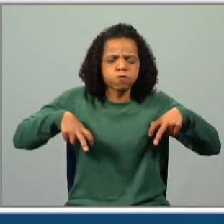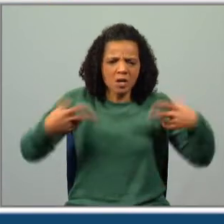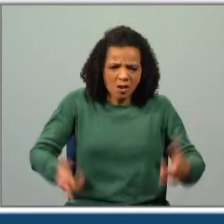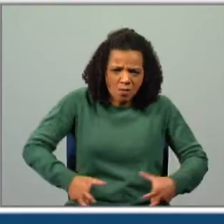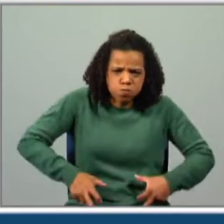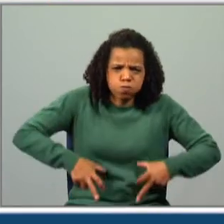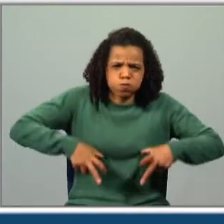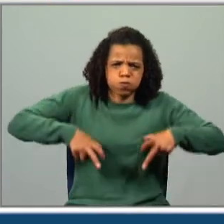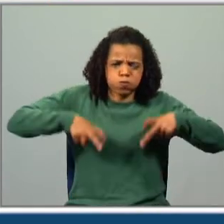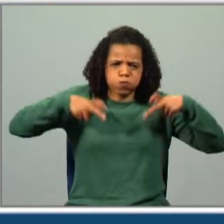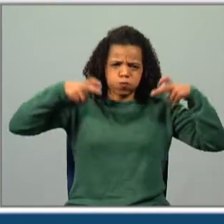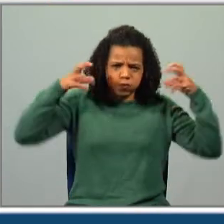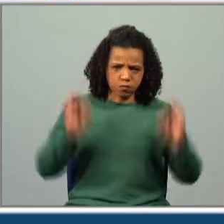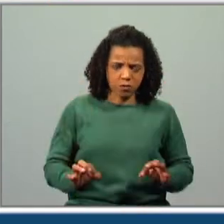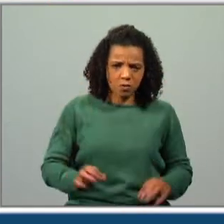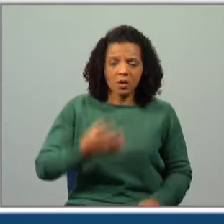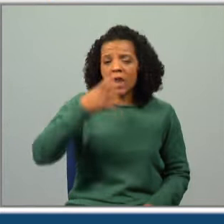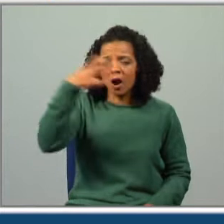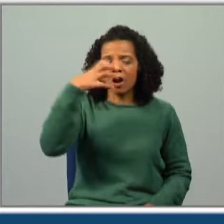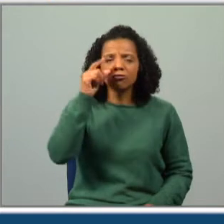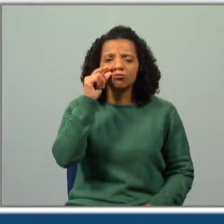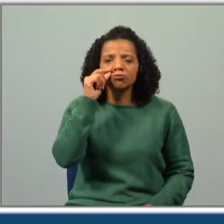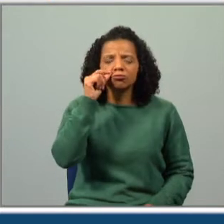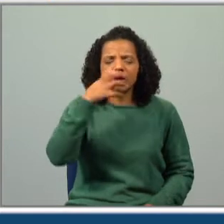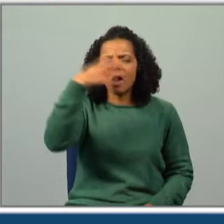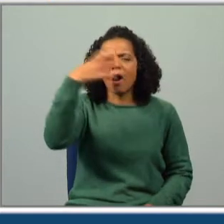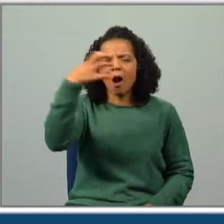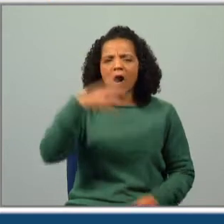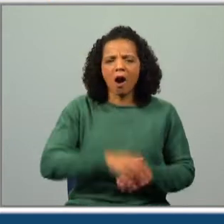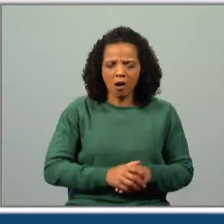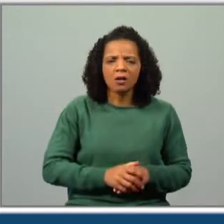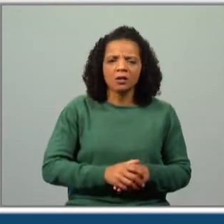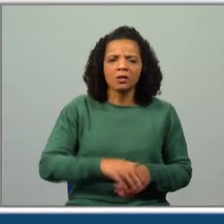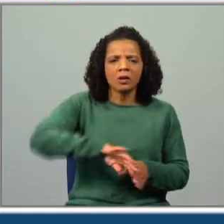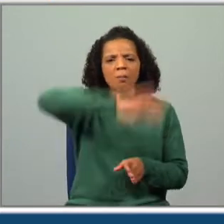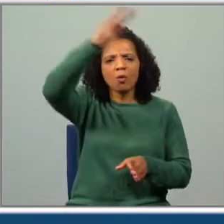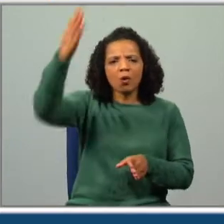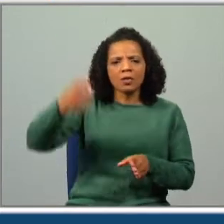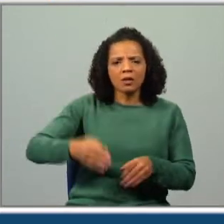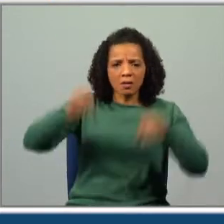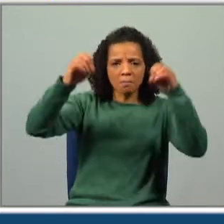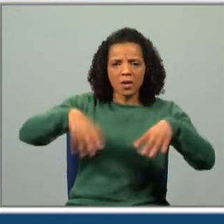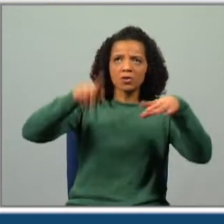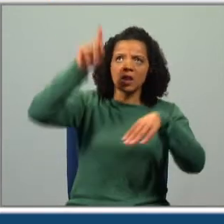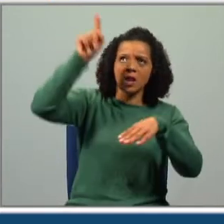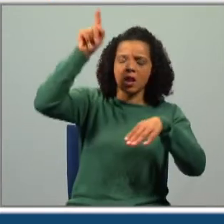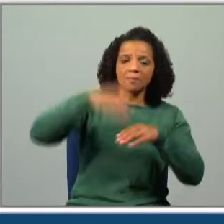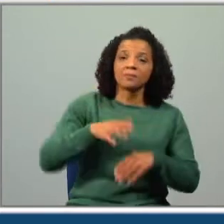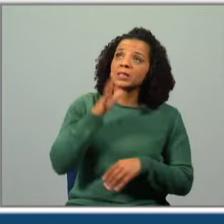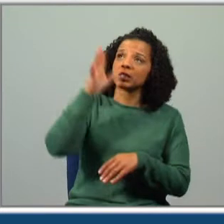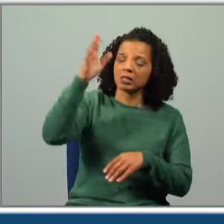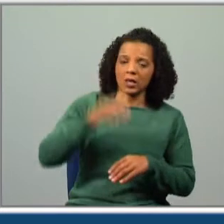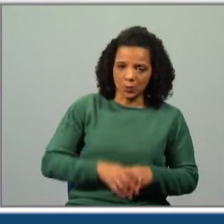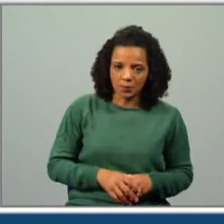muito rico. Isto gritava o Alberto aos quatro ventos, no cimo de uma montanha mágica. Tinham-lhe dito,